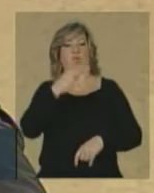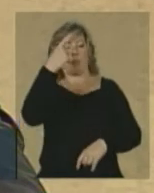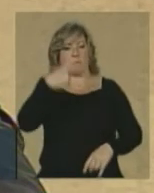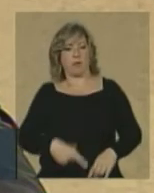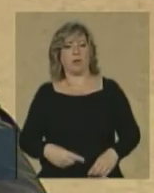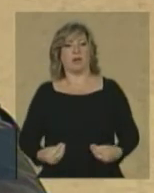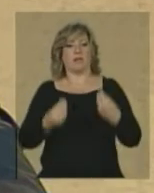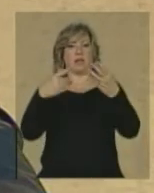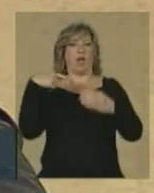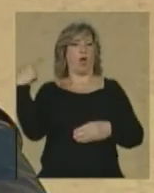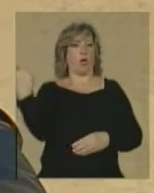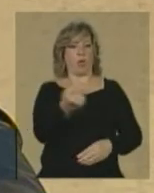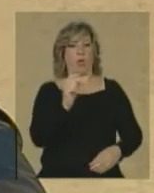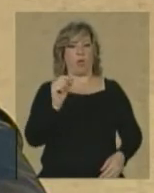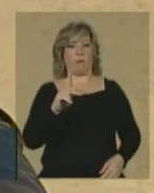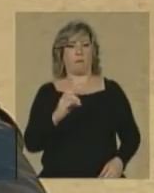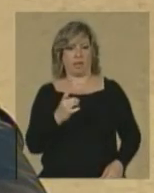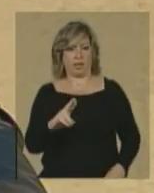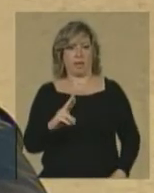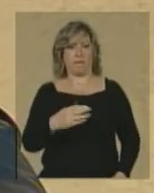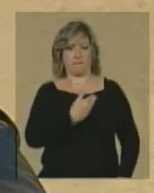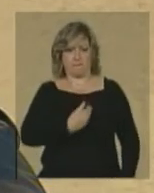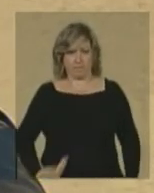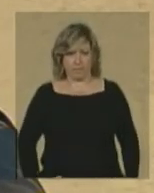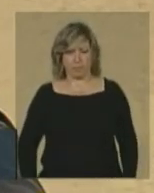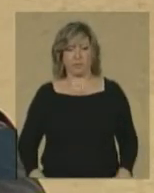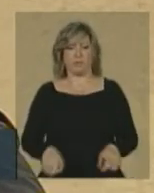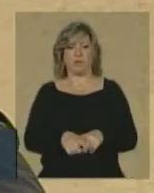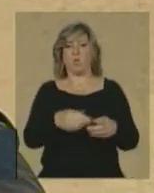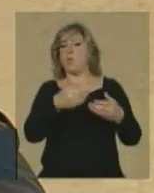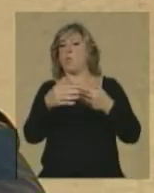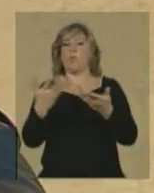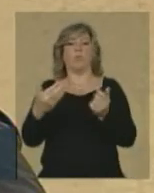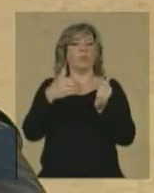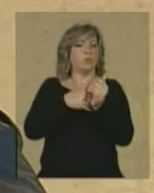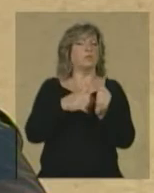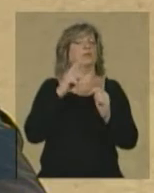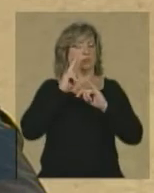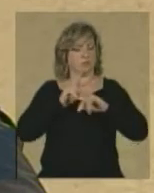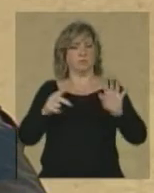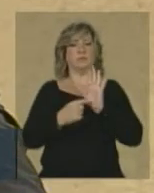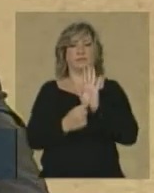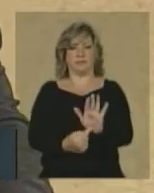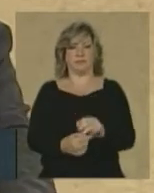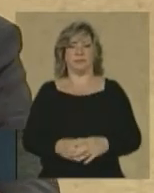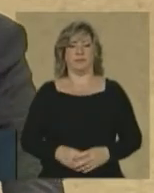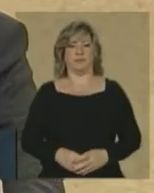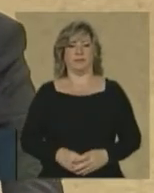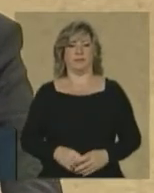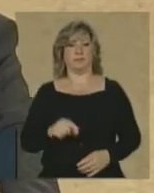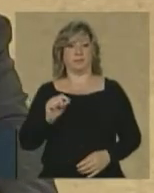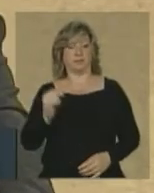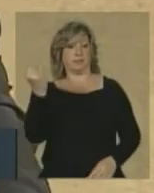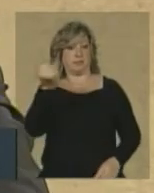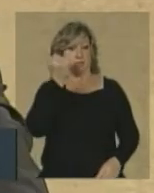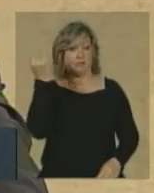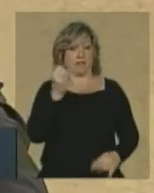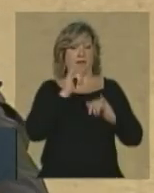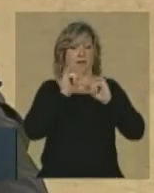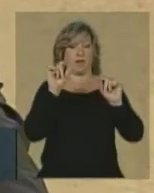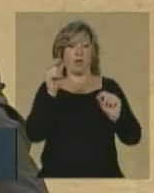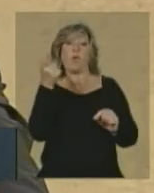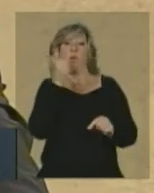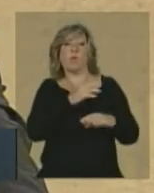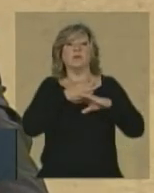do poder público ainda que classificados em qualquer grau de sigilo. Excusado é ressaltar que o